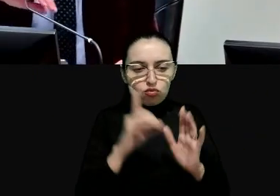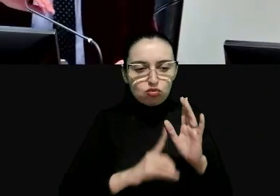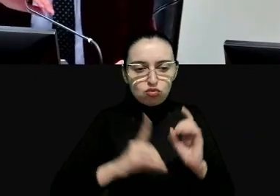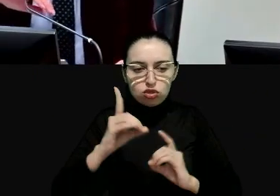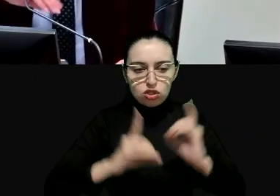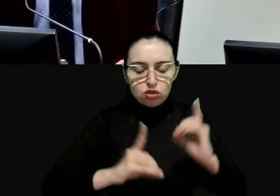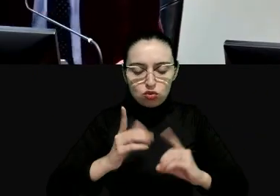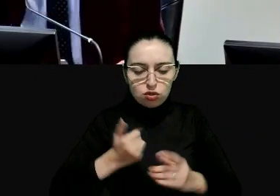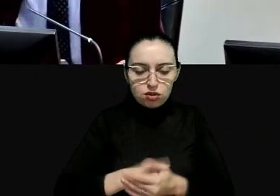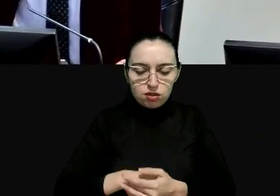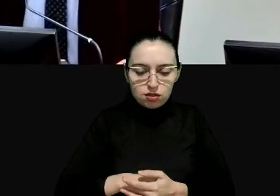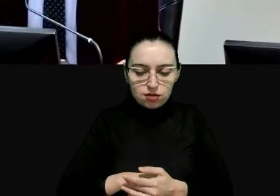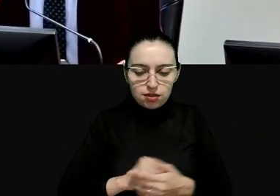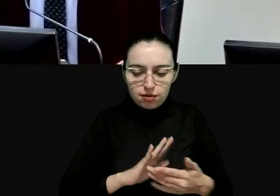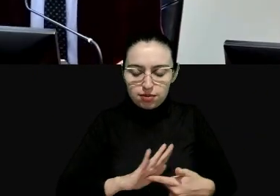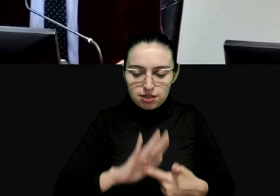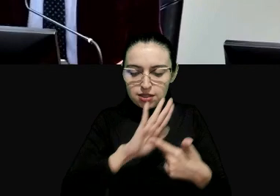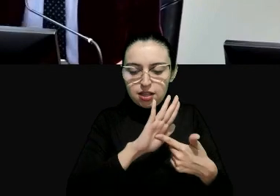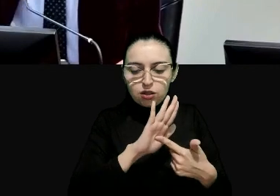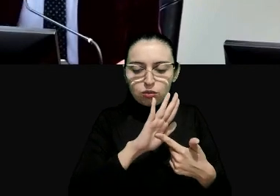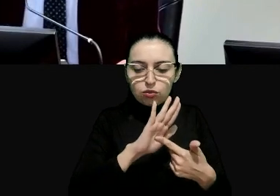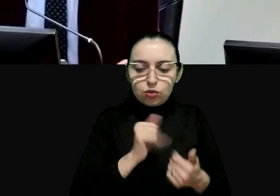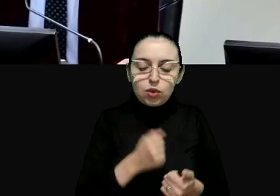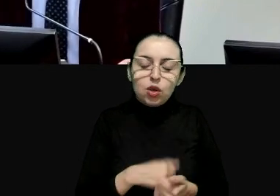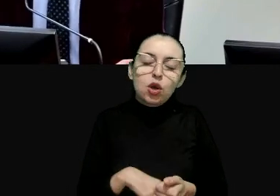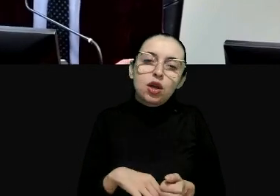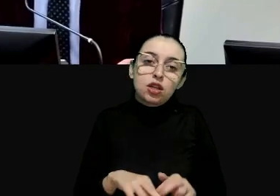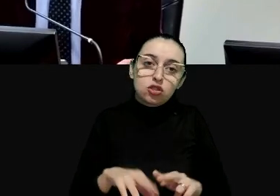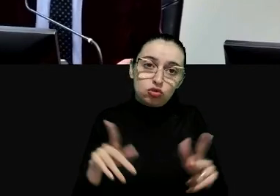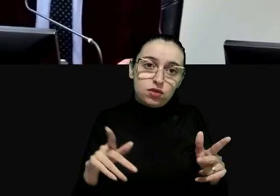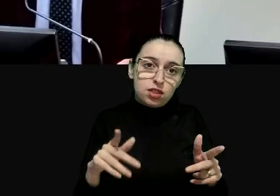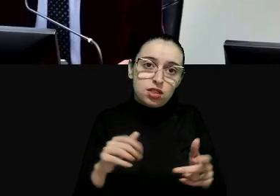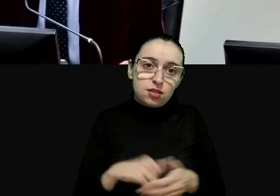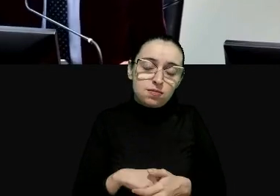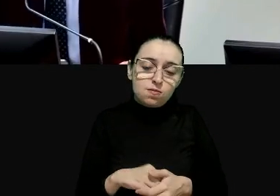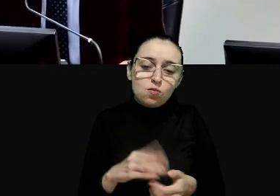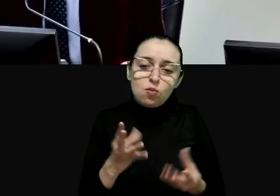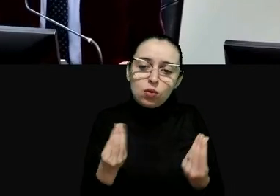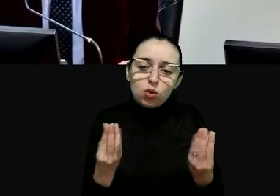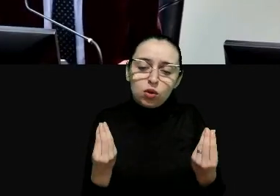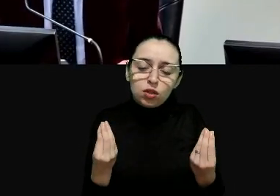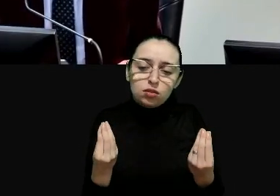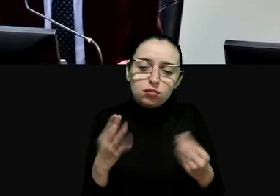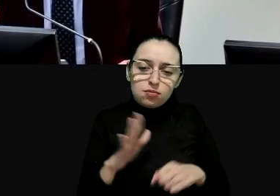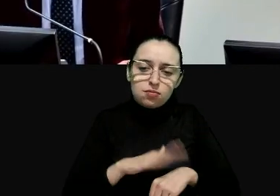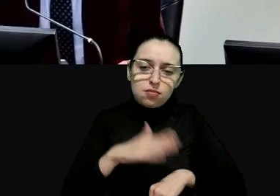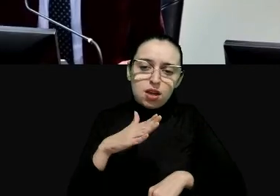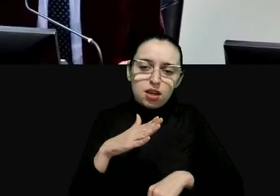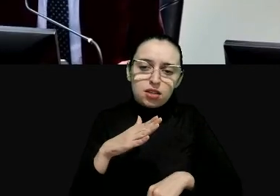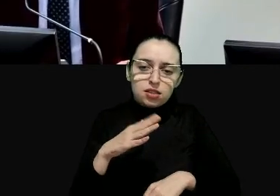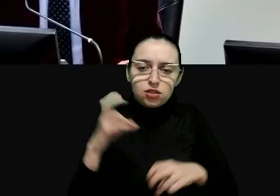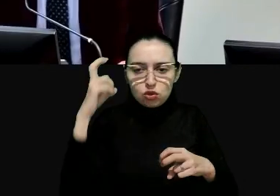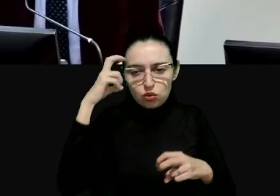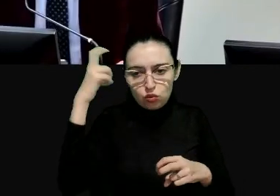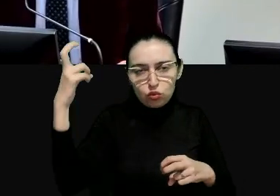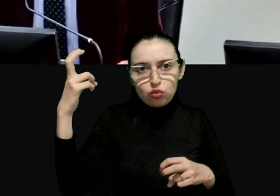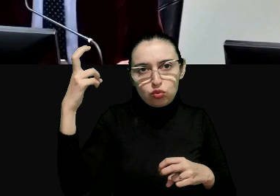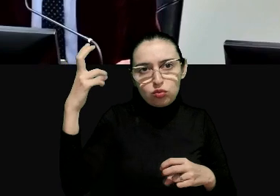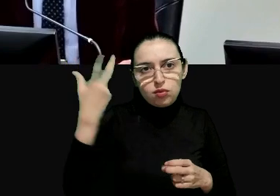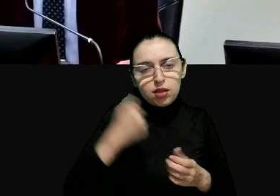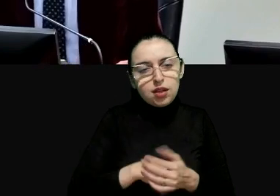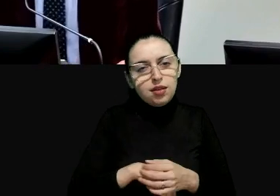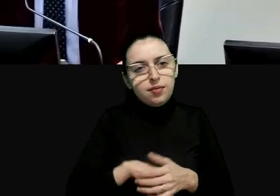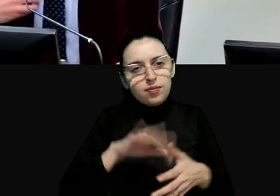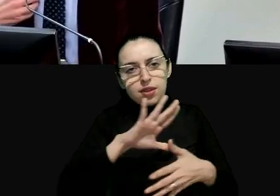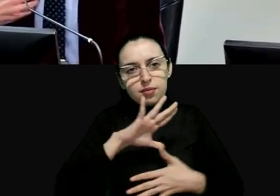entendem a gente de Colombia e ao contrário é dizer há muita mais cultura jurídica